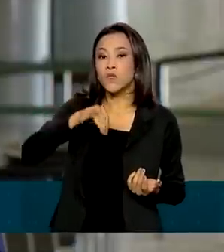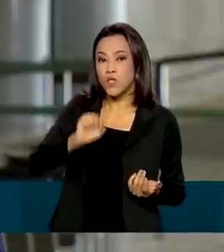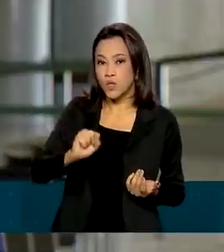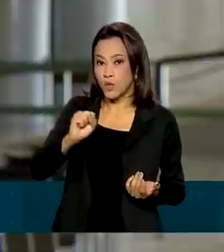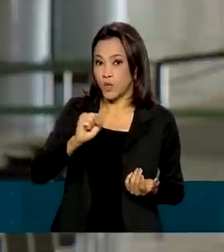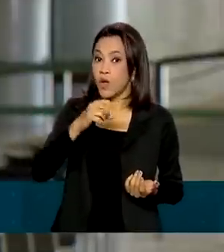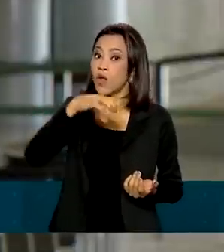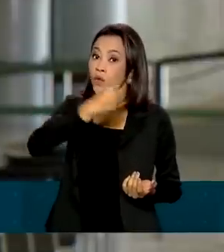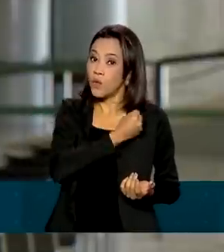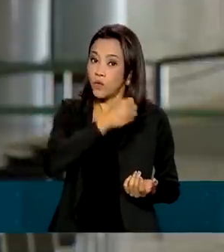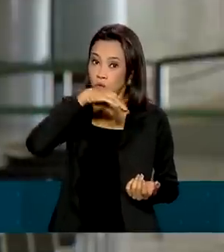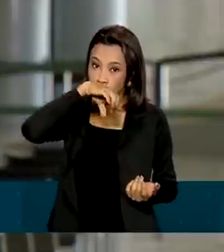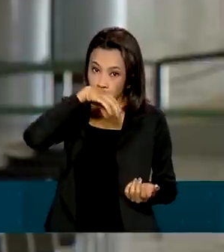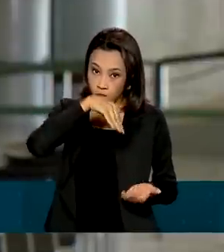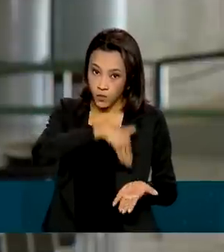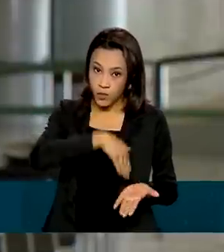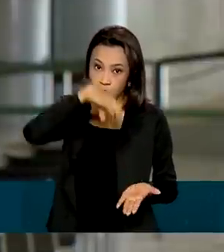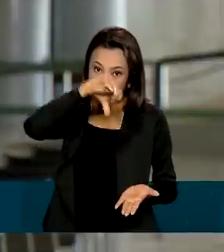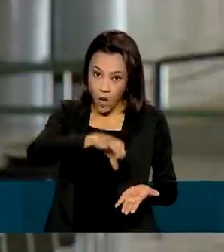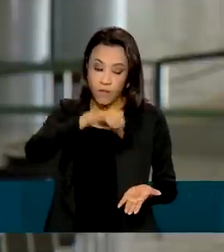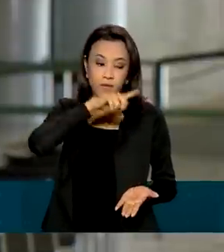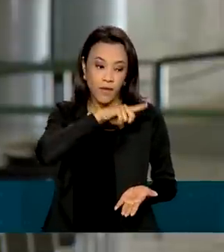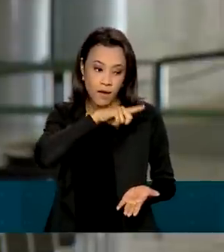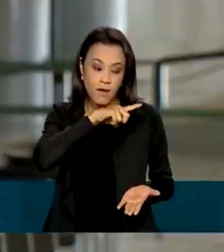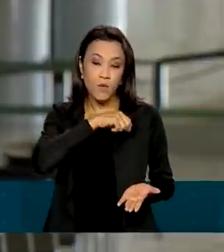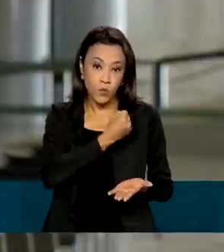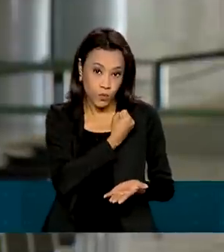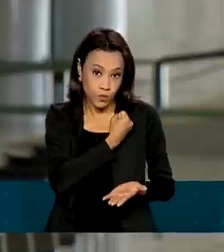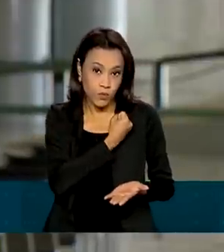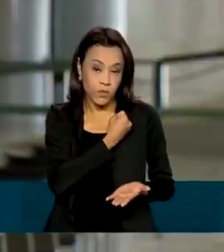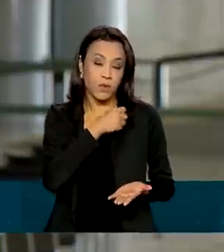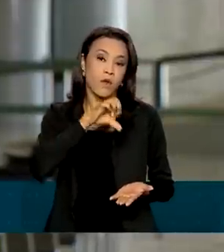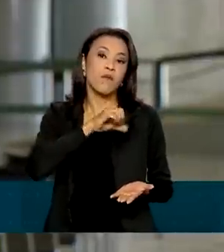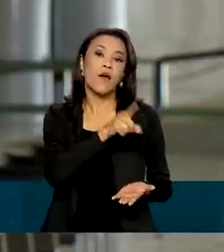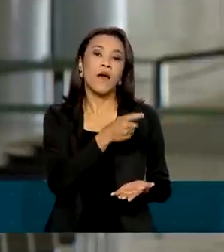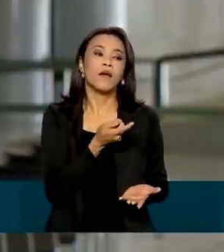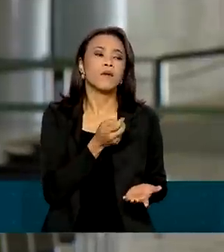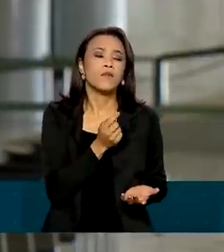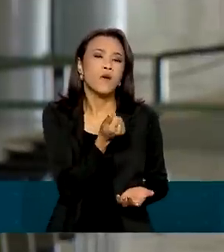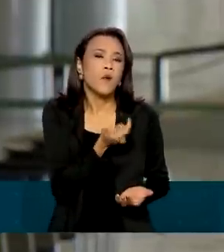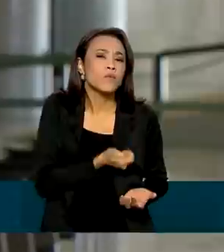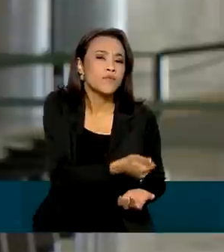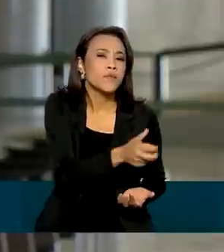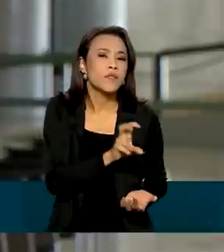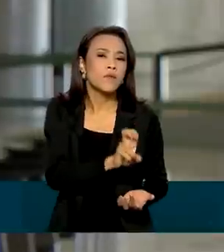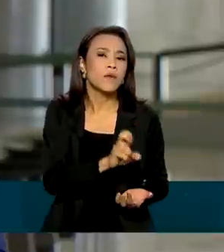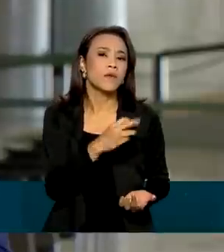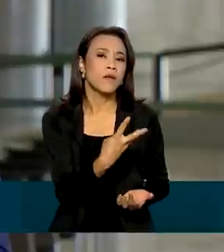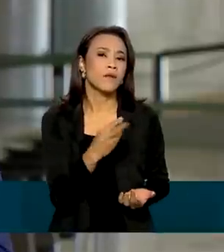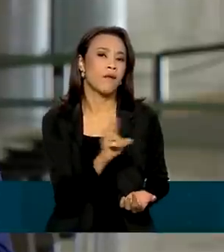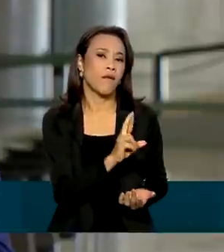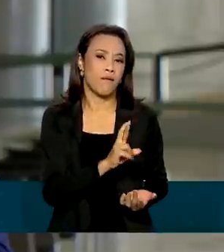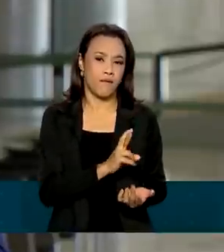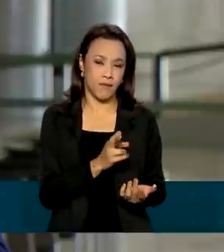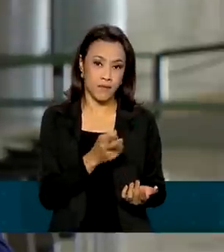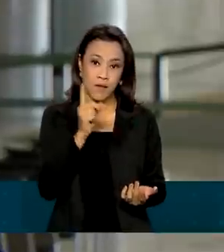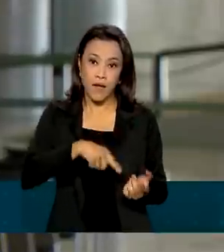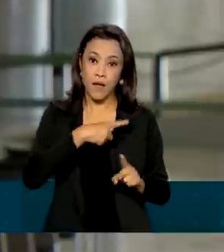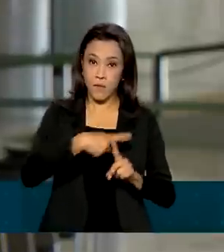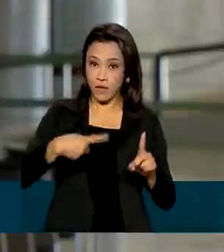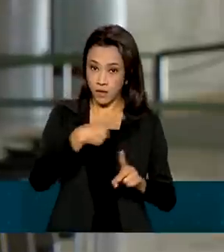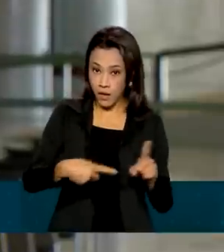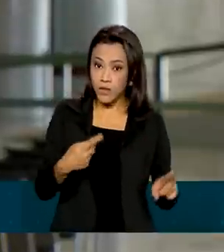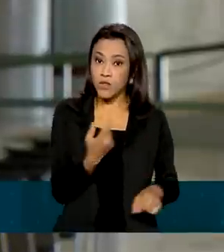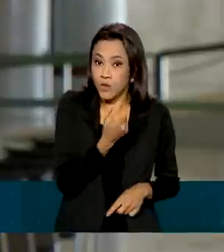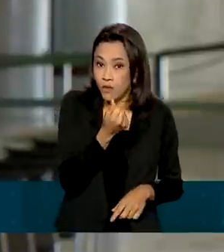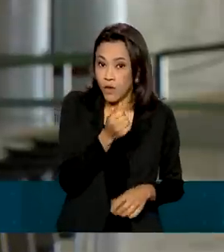Auxílio Gás também hoje. Neste mês, o valor é de R$ 53,00, o que corresponde à metade do valor do preço